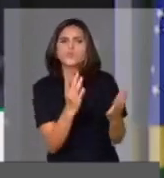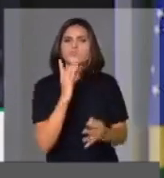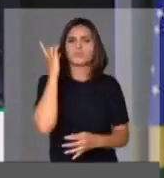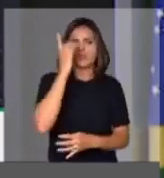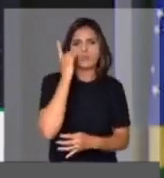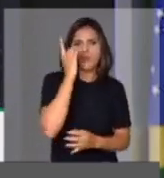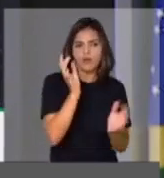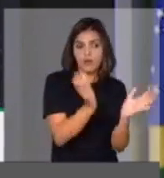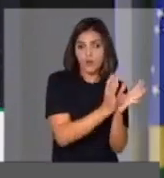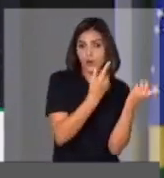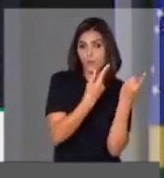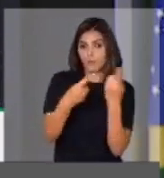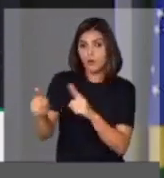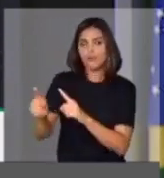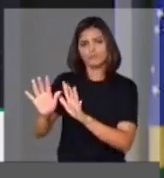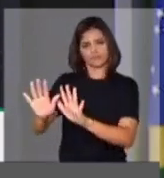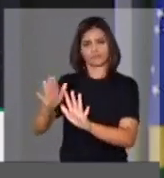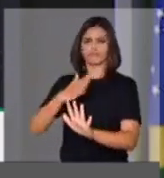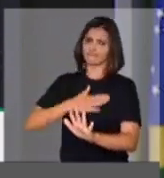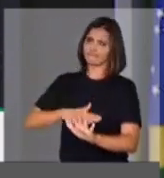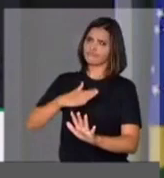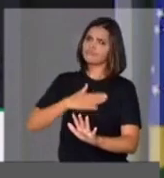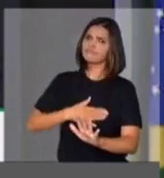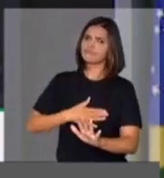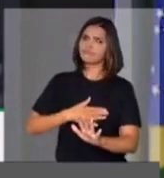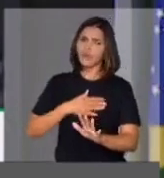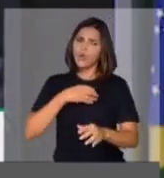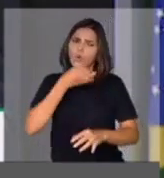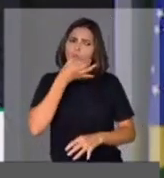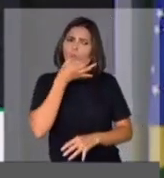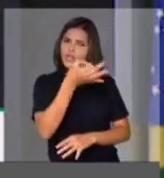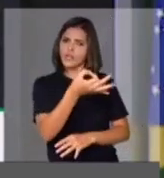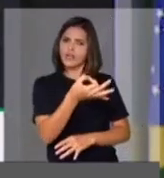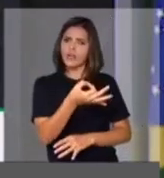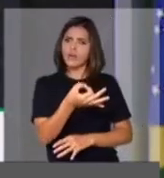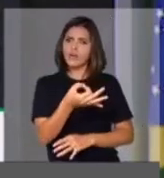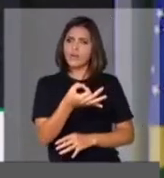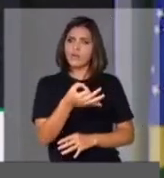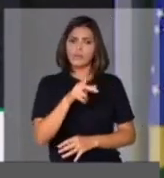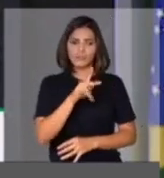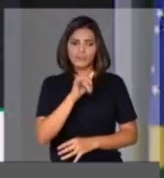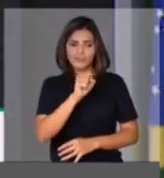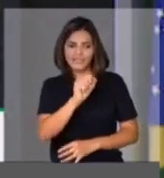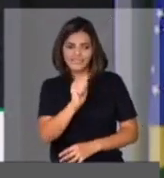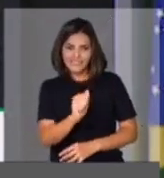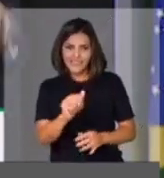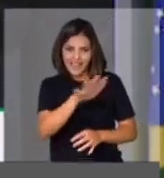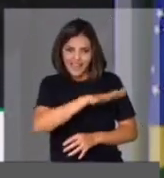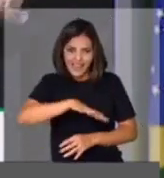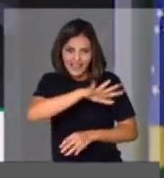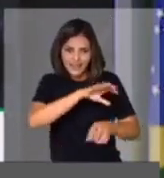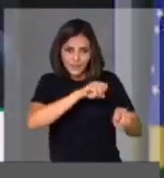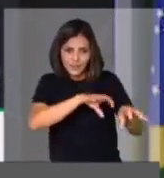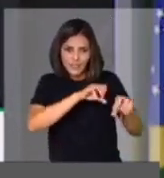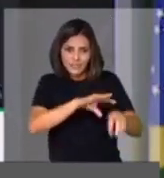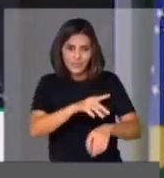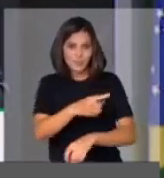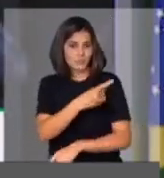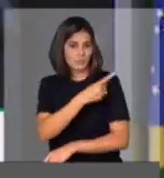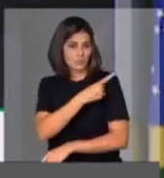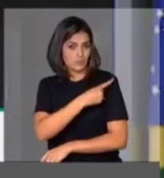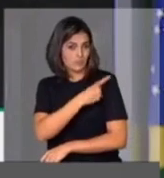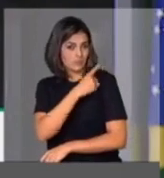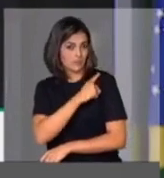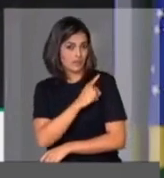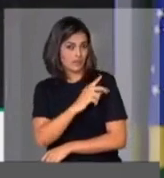menos o crédito, haja vista que os piores índices, os resultados de PISA da nossa educação, do nosso ensino básico e médio,